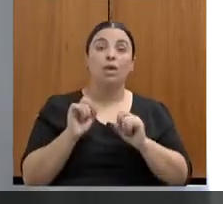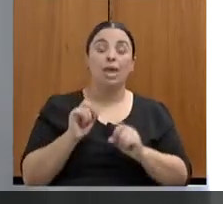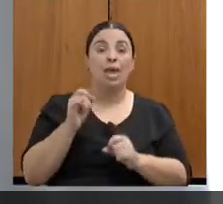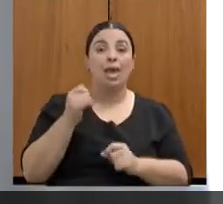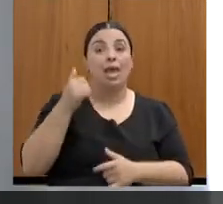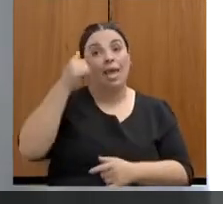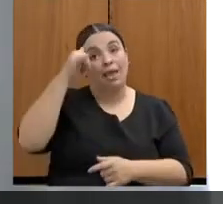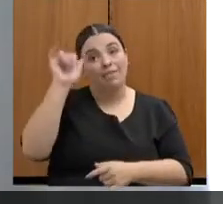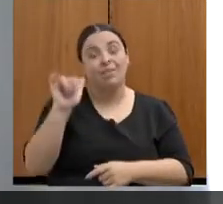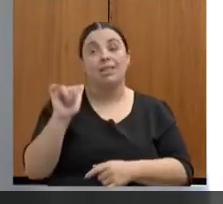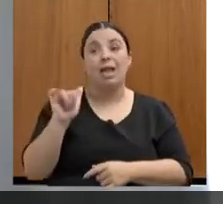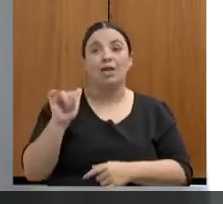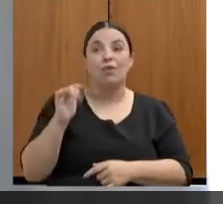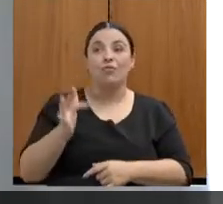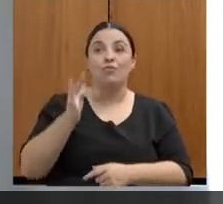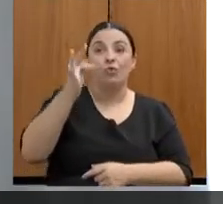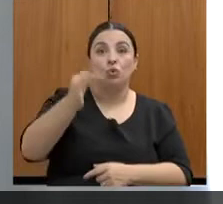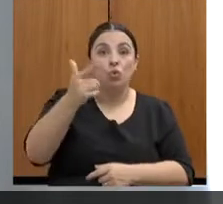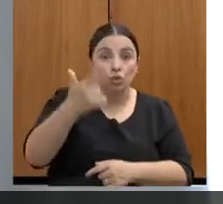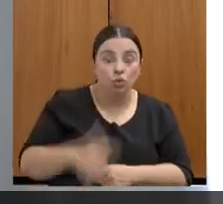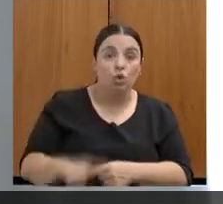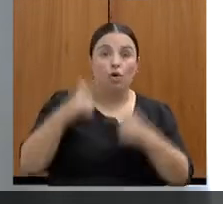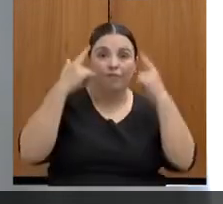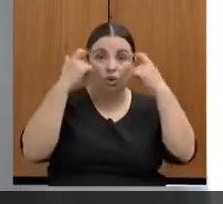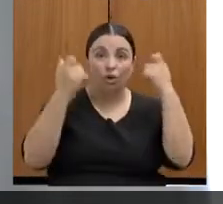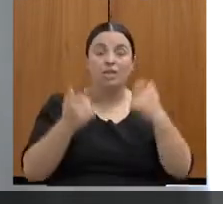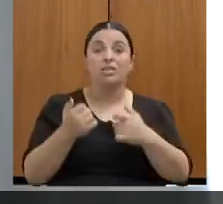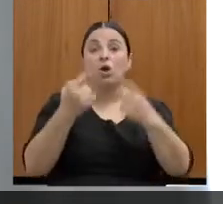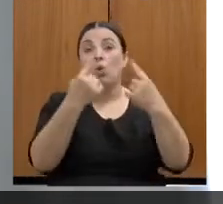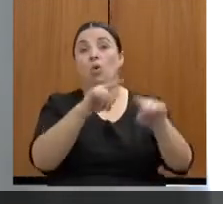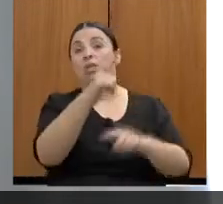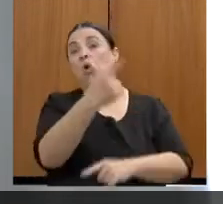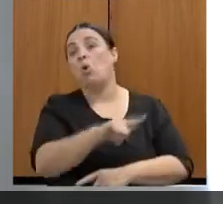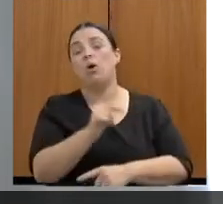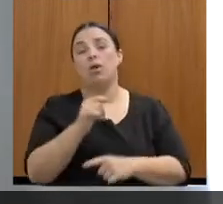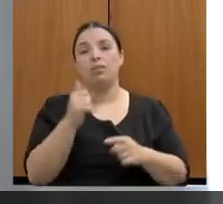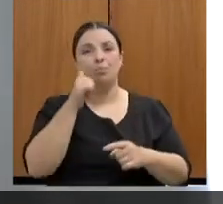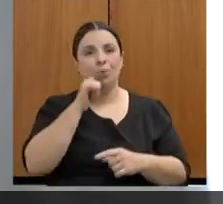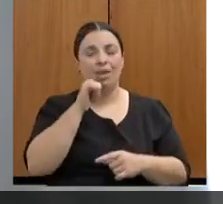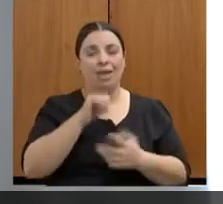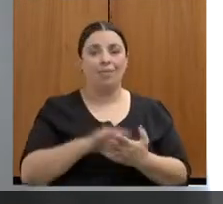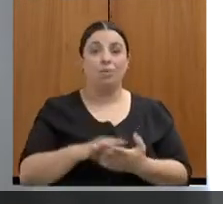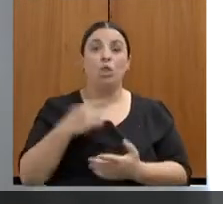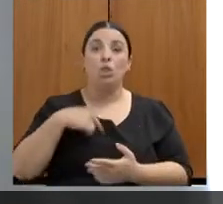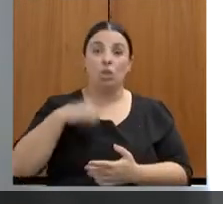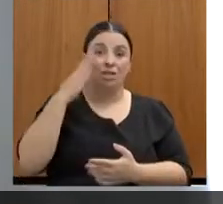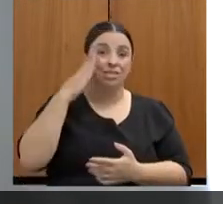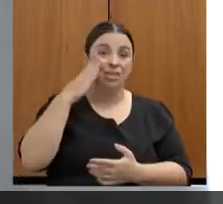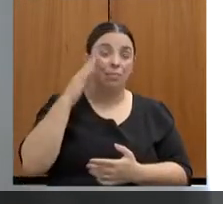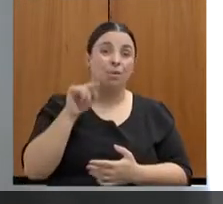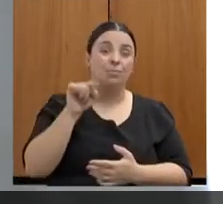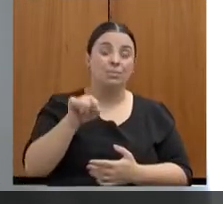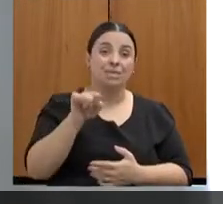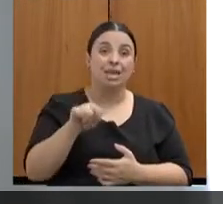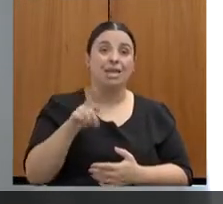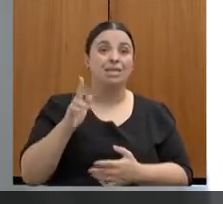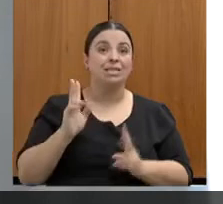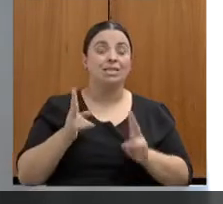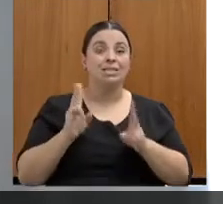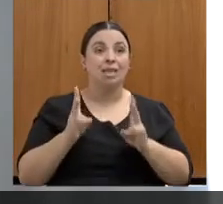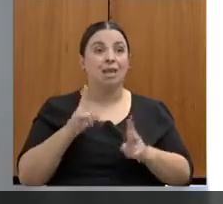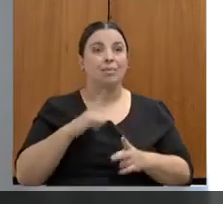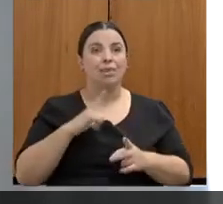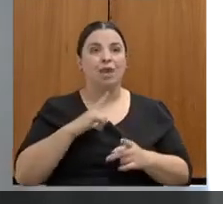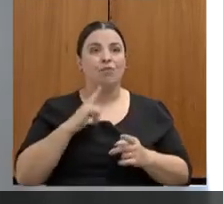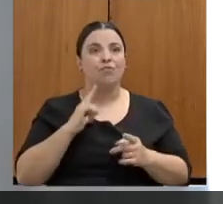mulher que sofreu a violência, mas também outras mulheres, porque a gente sabe que aquele indivíduo vai se relacionar com outras mulheres. Então, para a gente poder